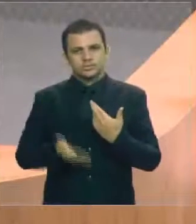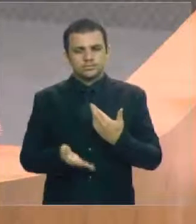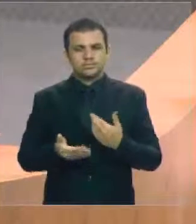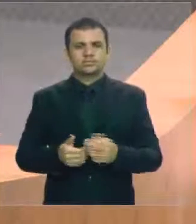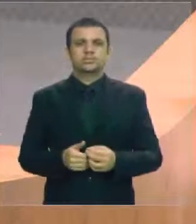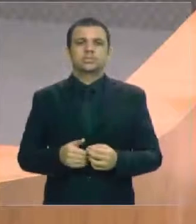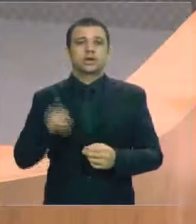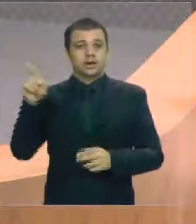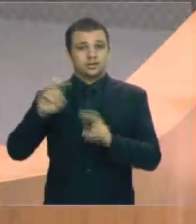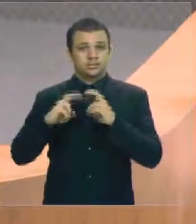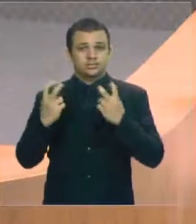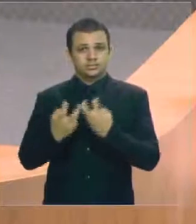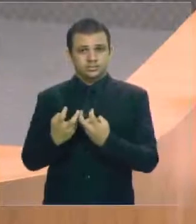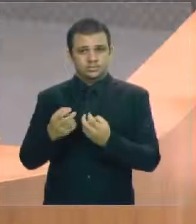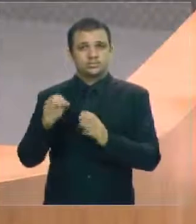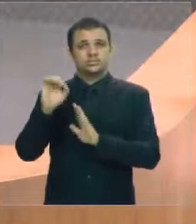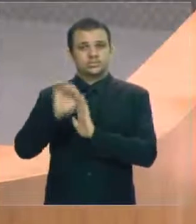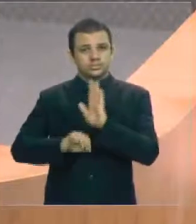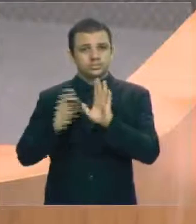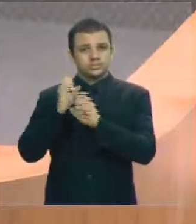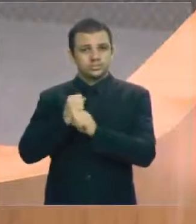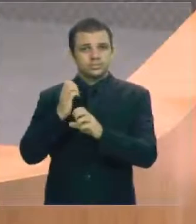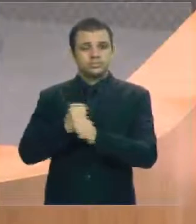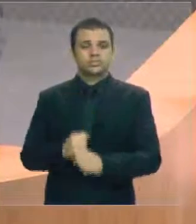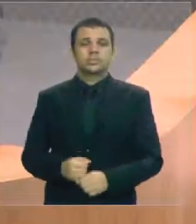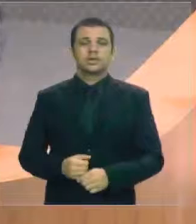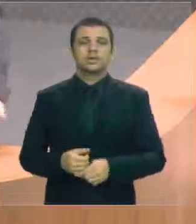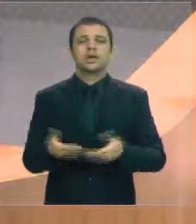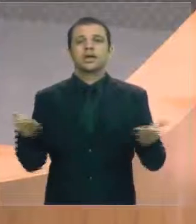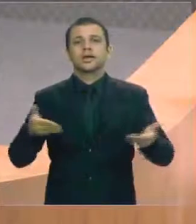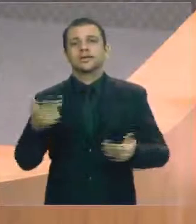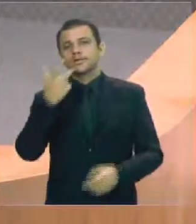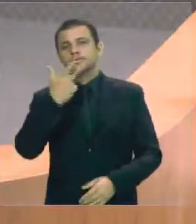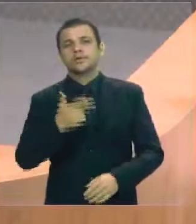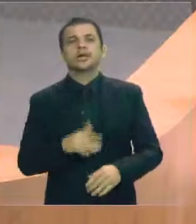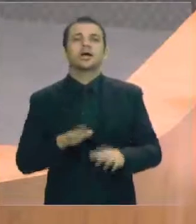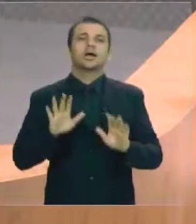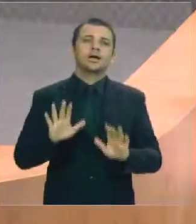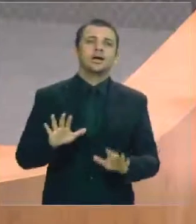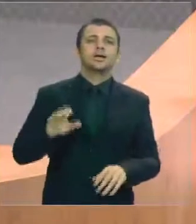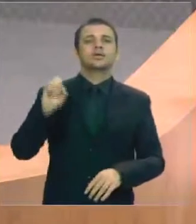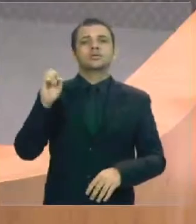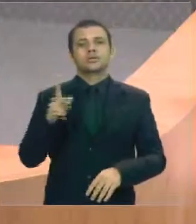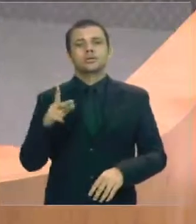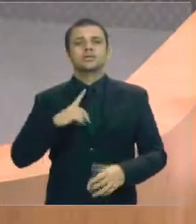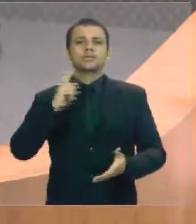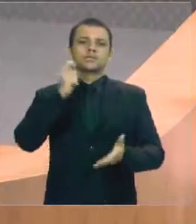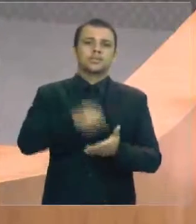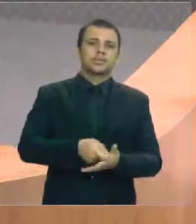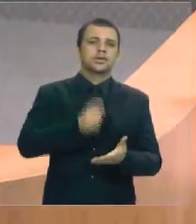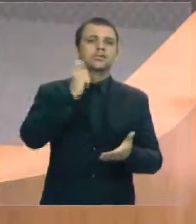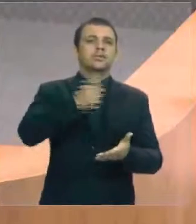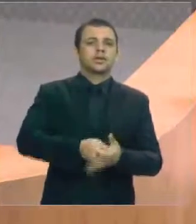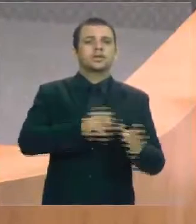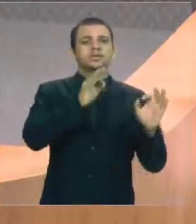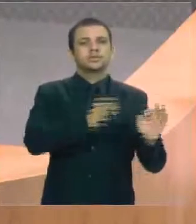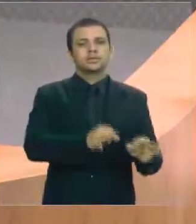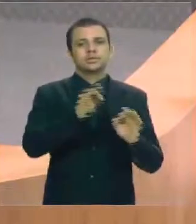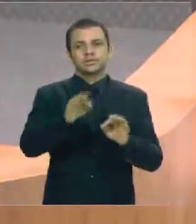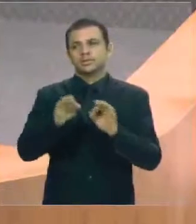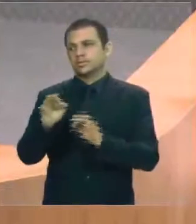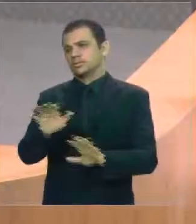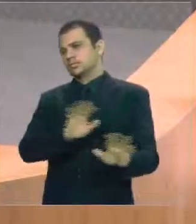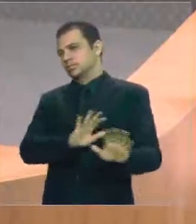Não basta agora querer fazer pós-elitismo, querer divulgar que está pagando em dia. Não. Nós precisamos saber